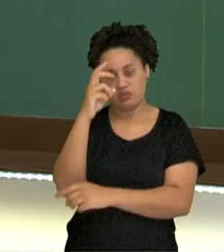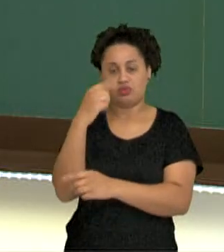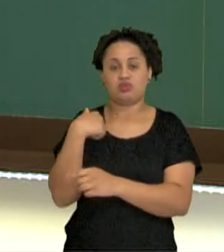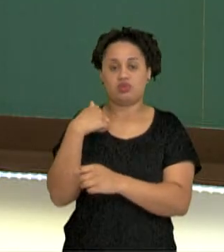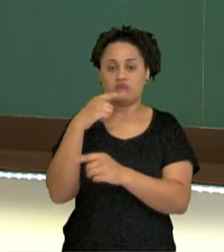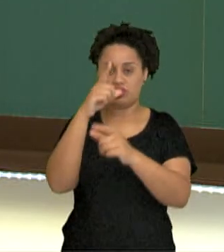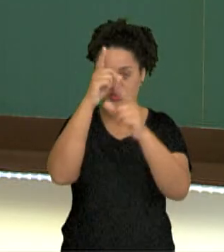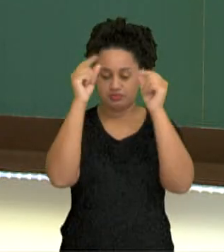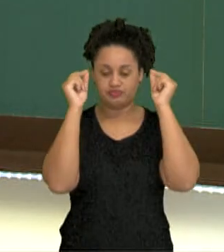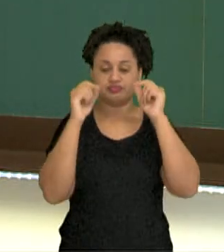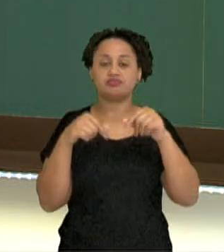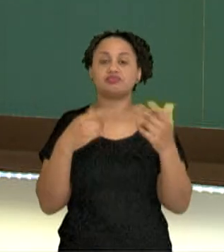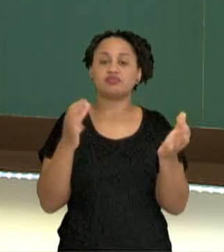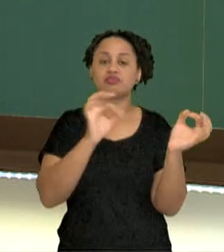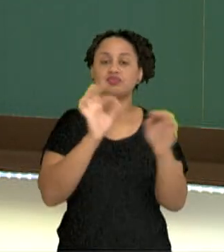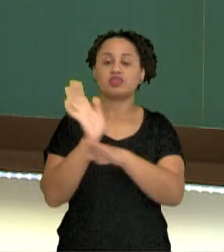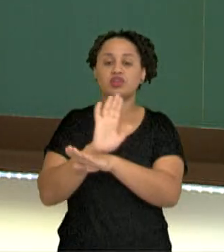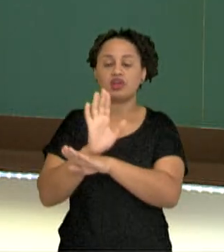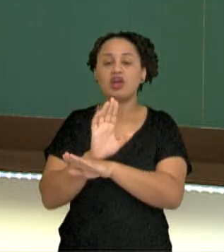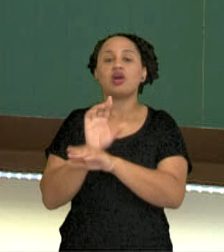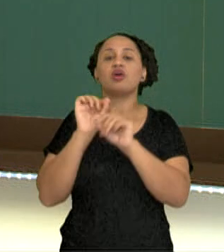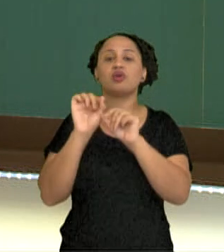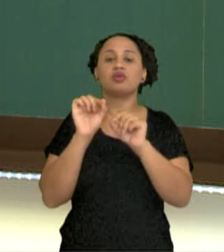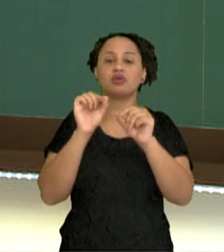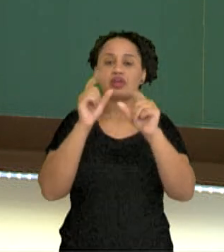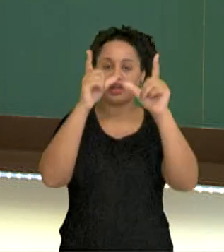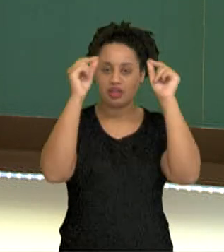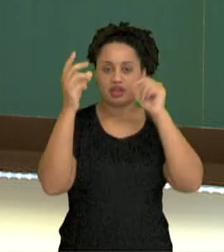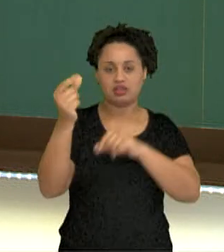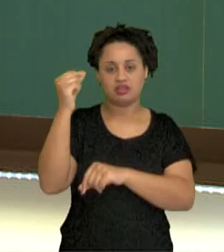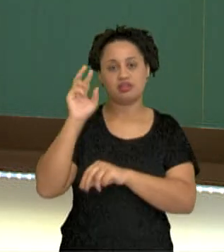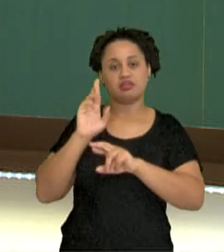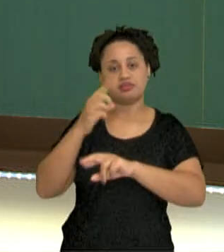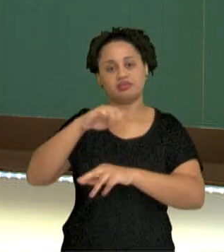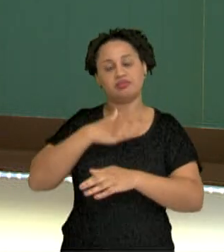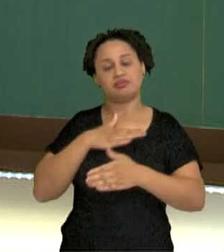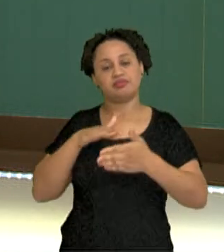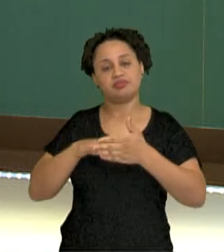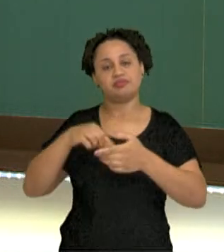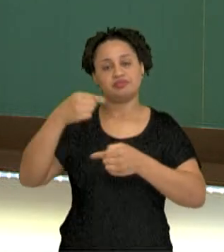Nesse vídeo, nós falamos sobre a Grécia Antiga. Espero que vocês tenham gostado. Até breve!